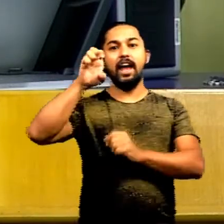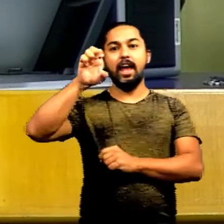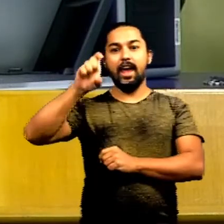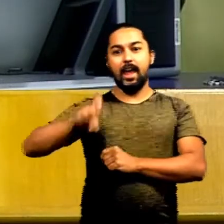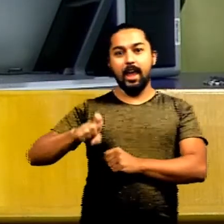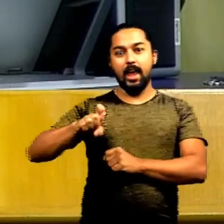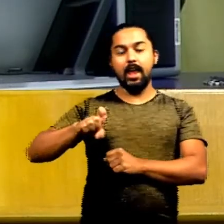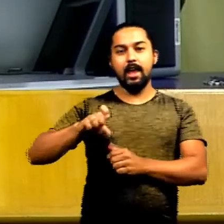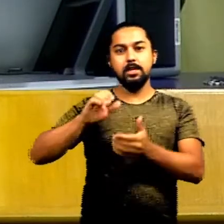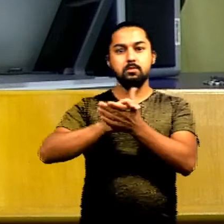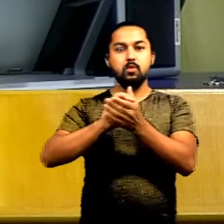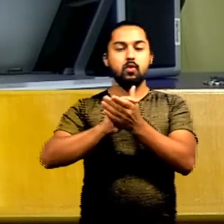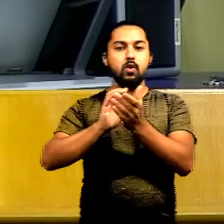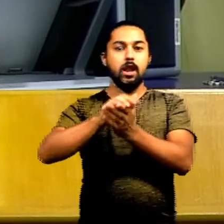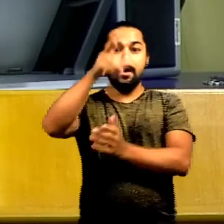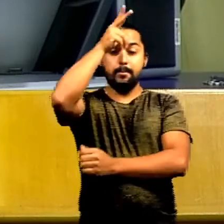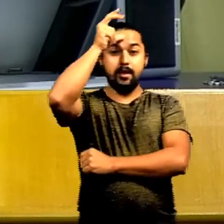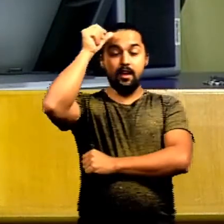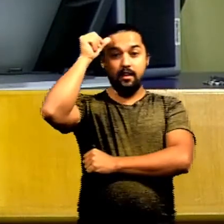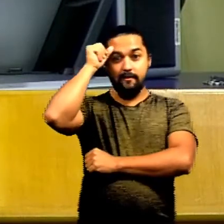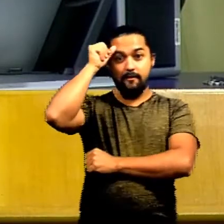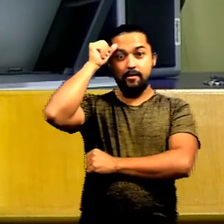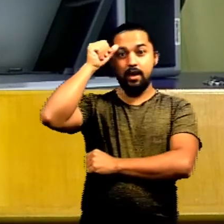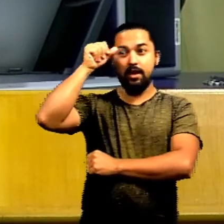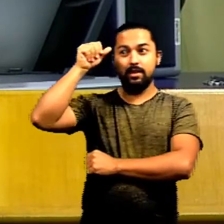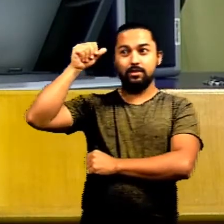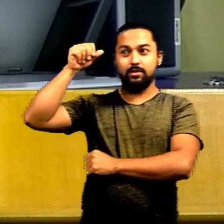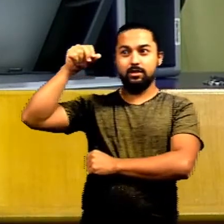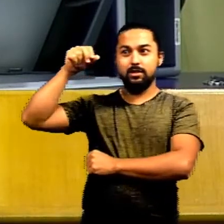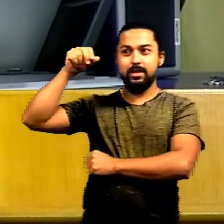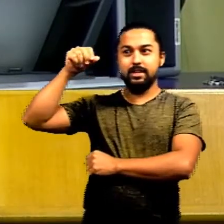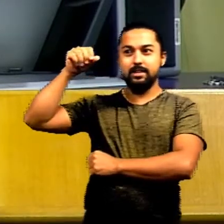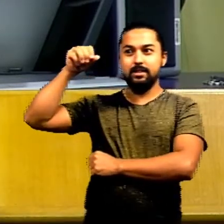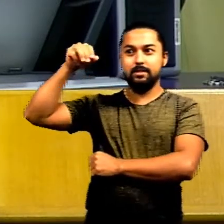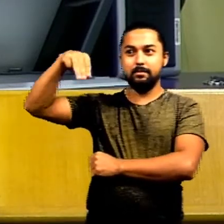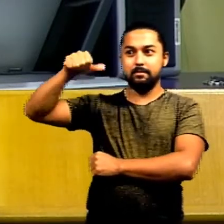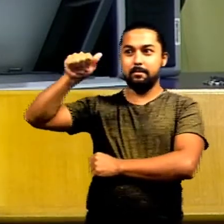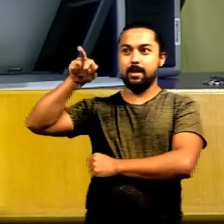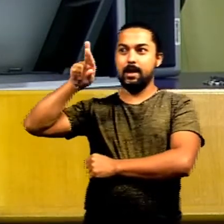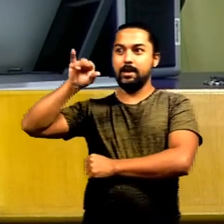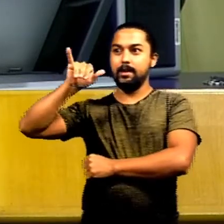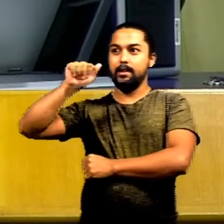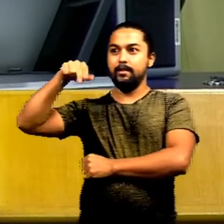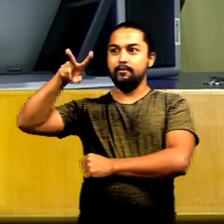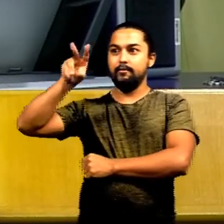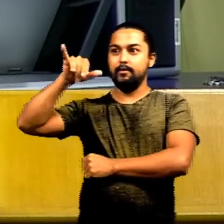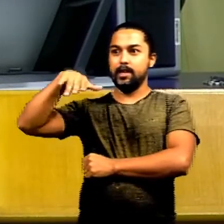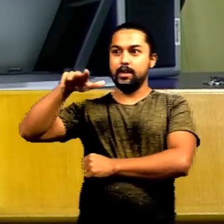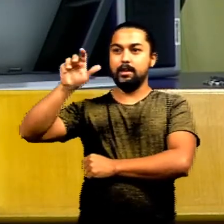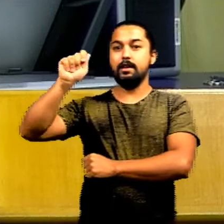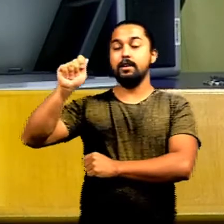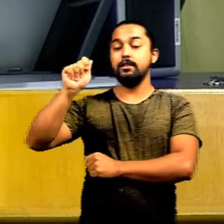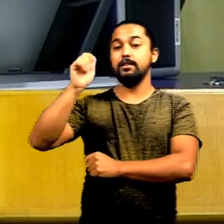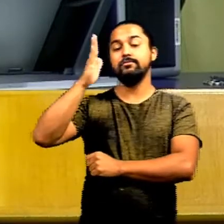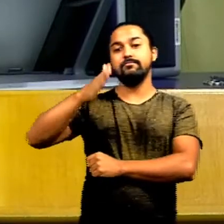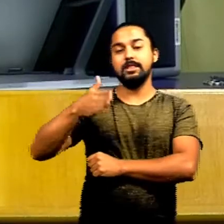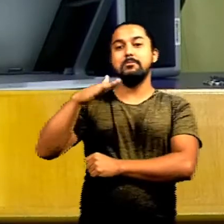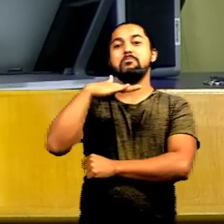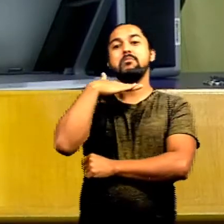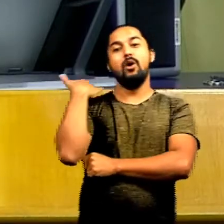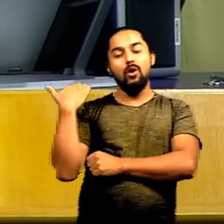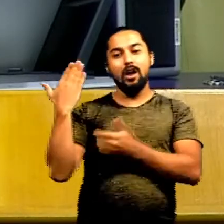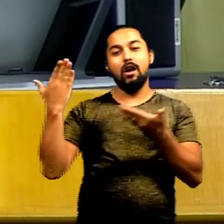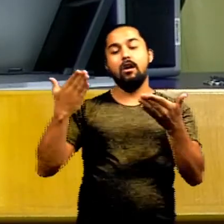Goiânia, a senhora Maria Viana, esposa do nosso querido Sebastião Viana, que veio a falecer nessa semana,